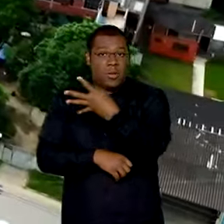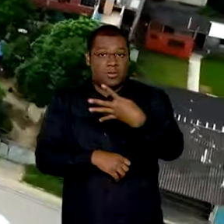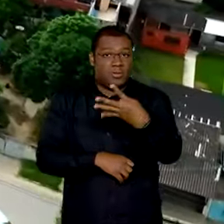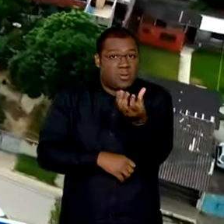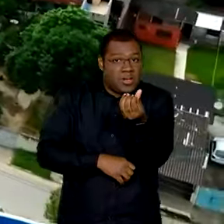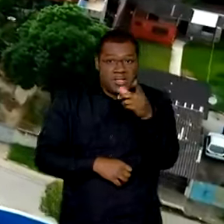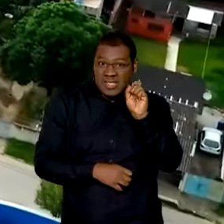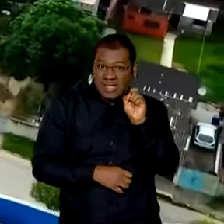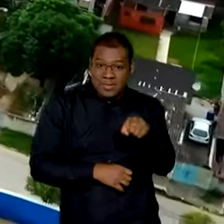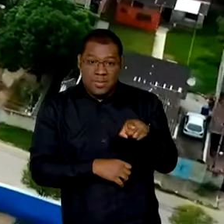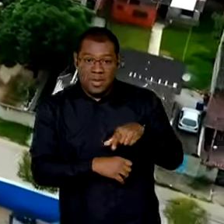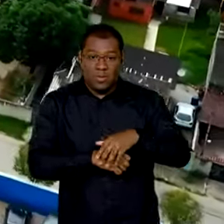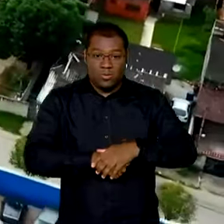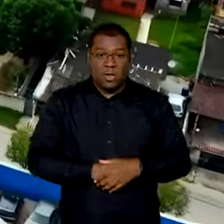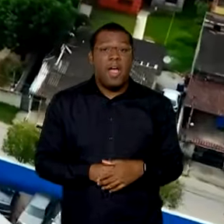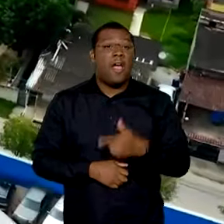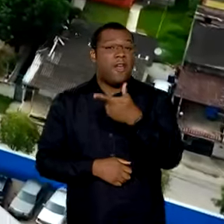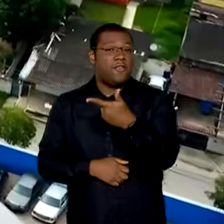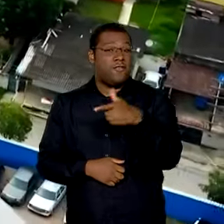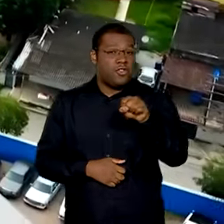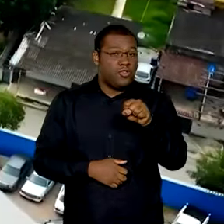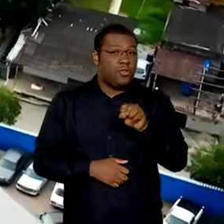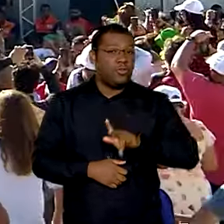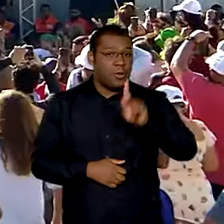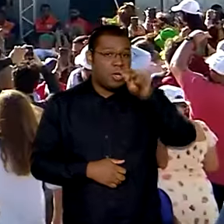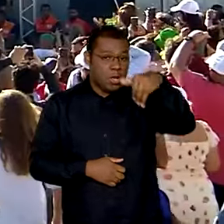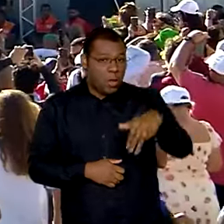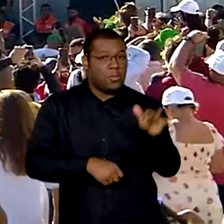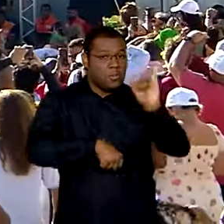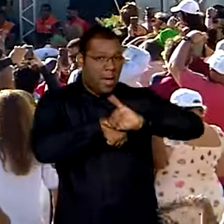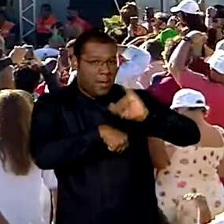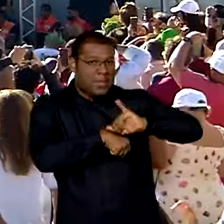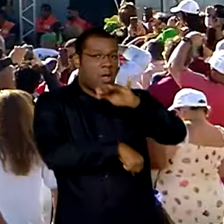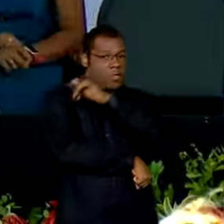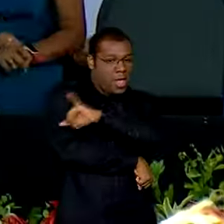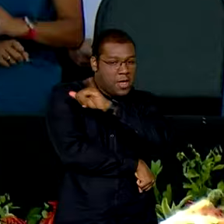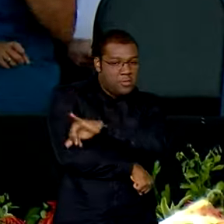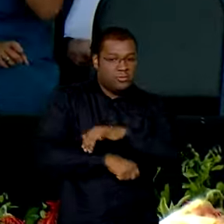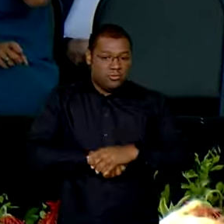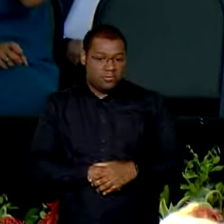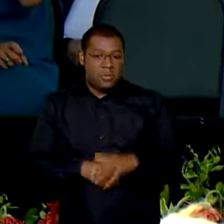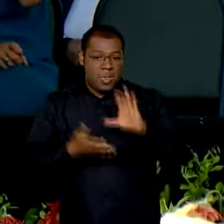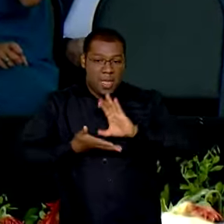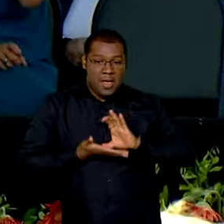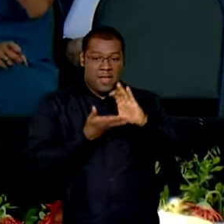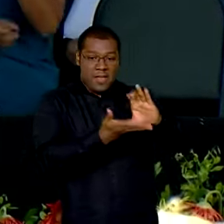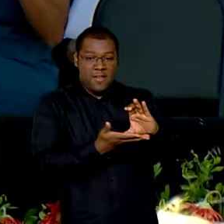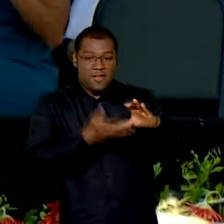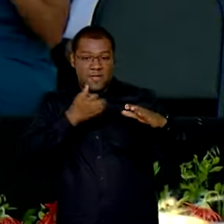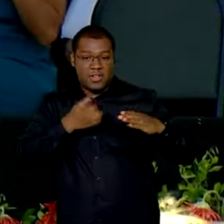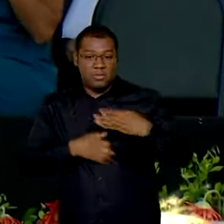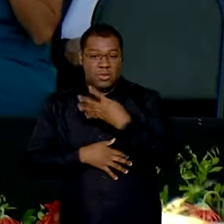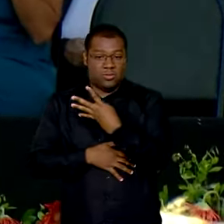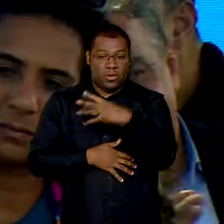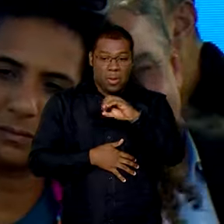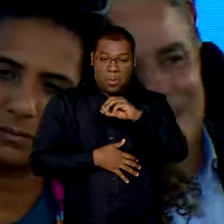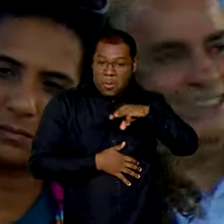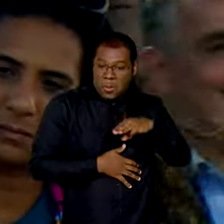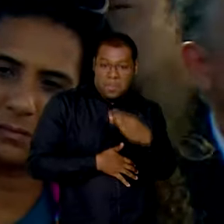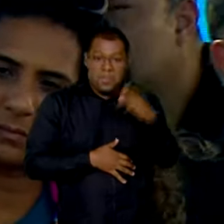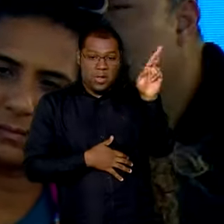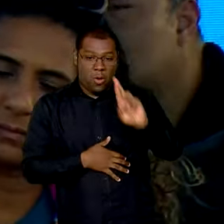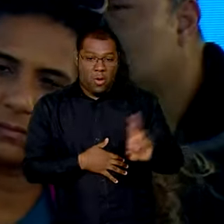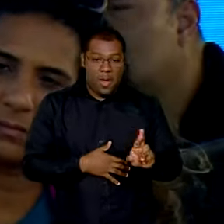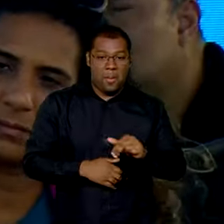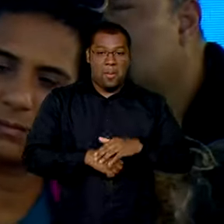a apenas 28 quilômetros da capital. Será feito um investimento de 40 milhões de reais. A